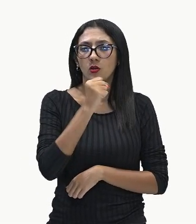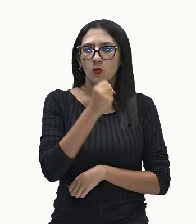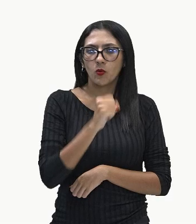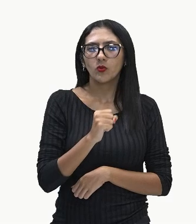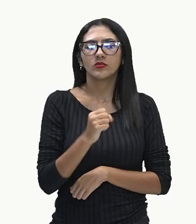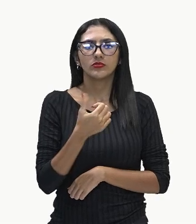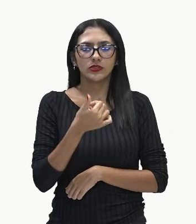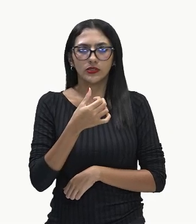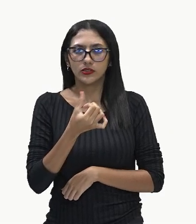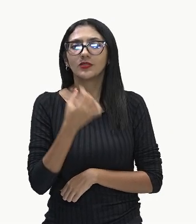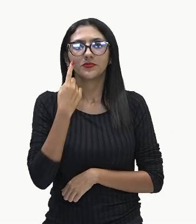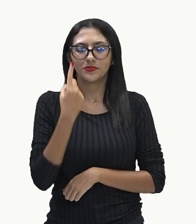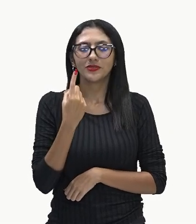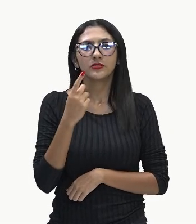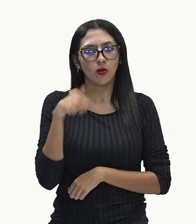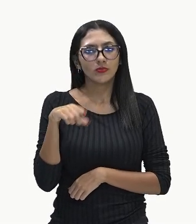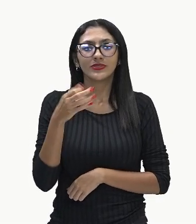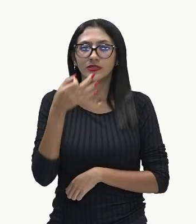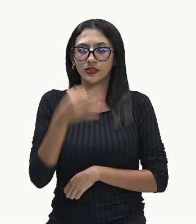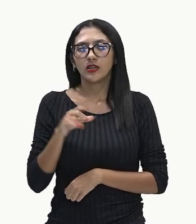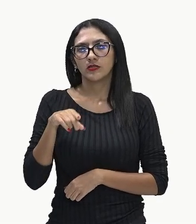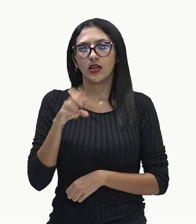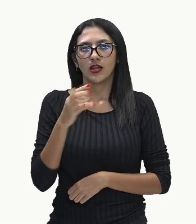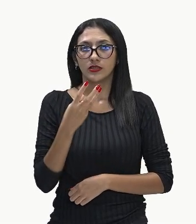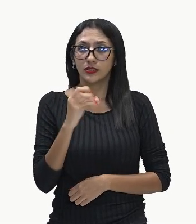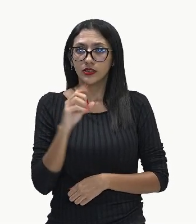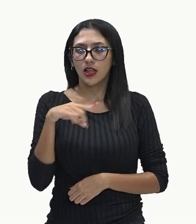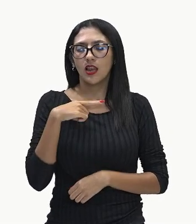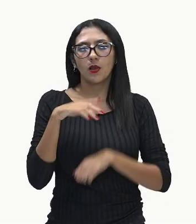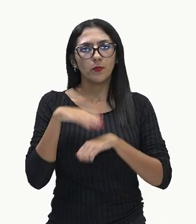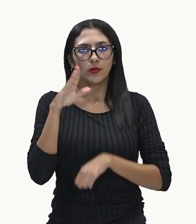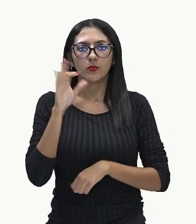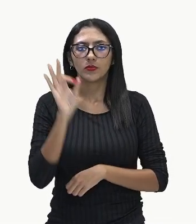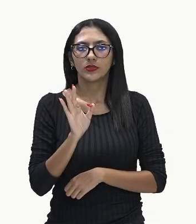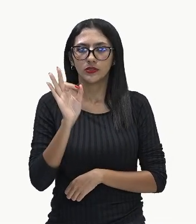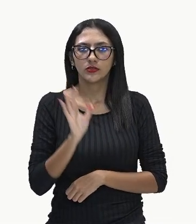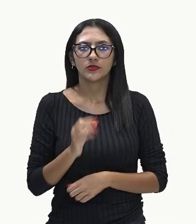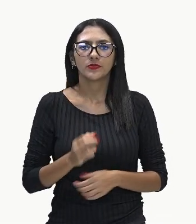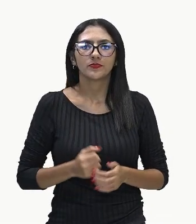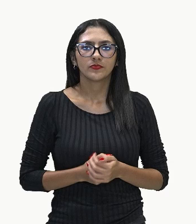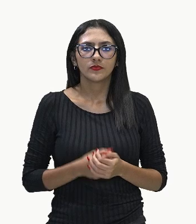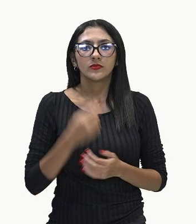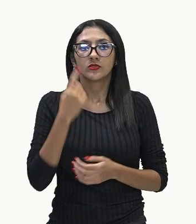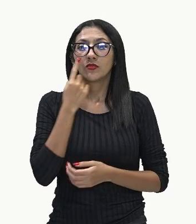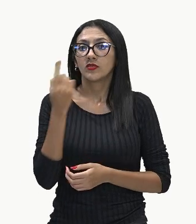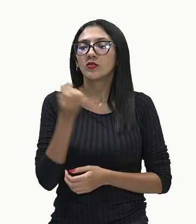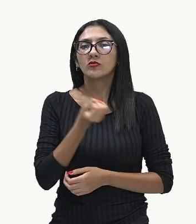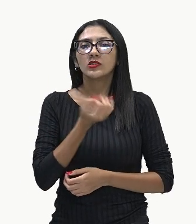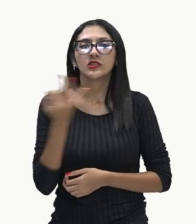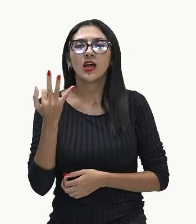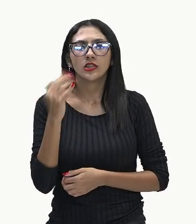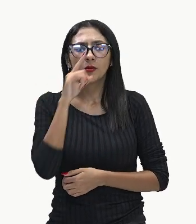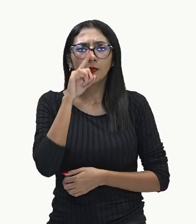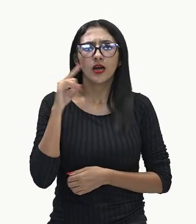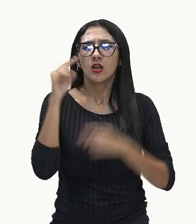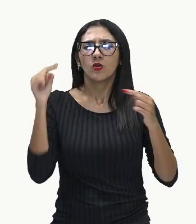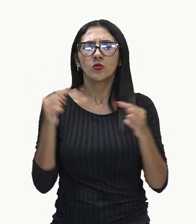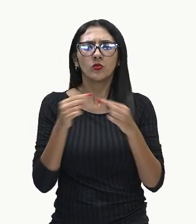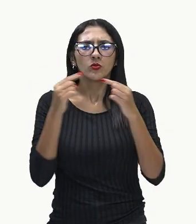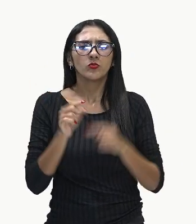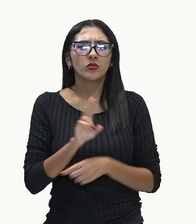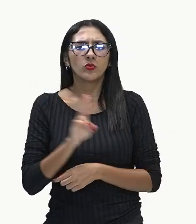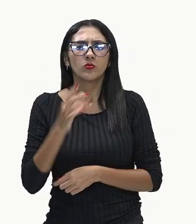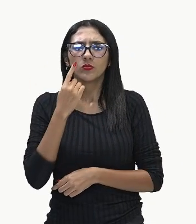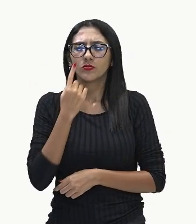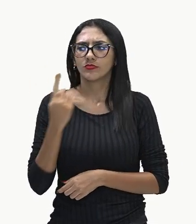20%. Então, realmente, ela é a porcentagem maior e ela está no amarelo, amarelo, amarelo realmente são os itens